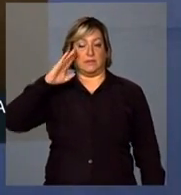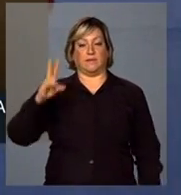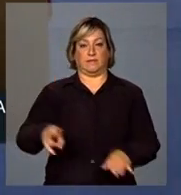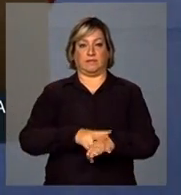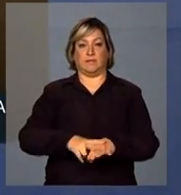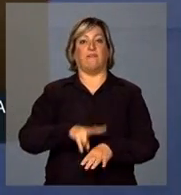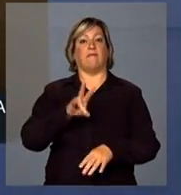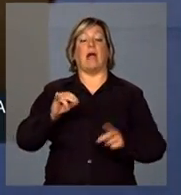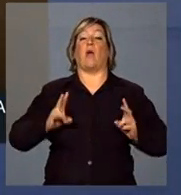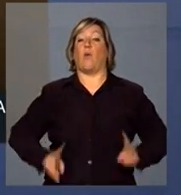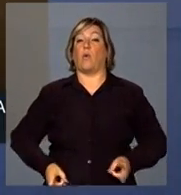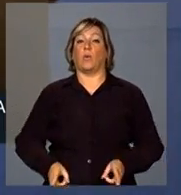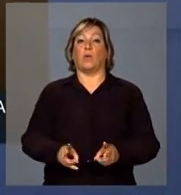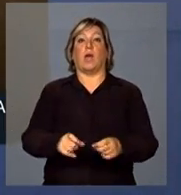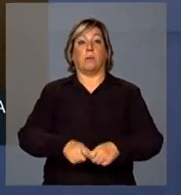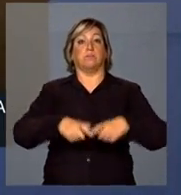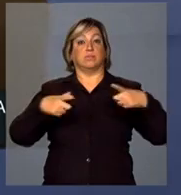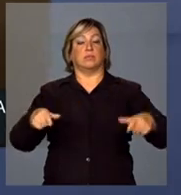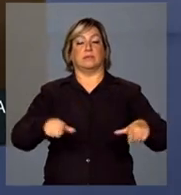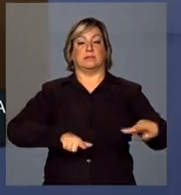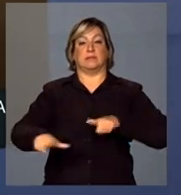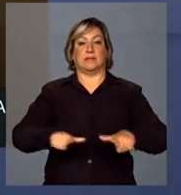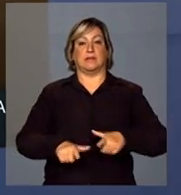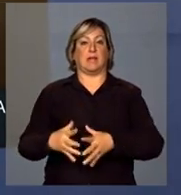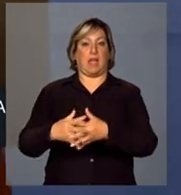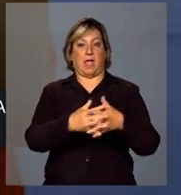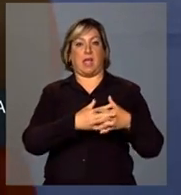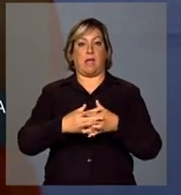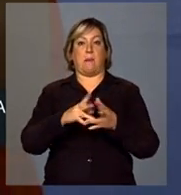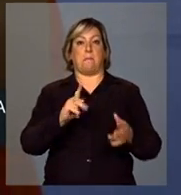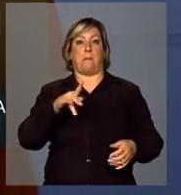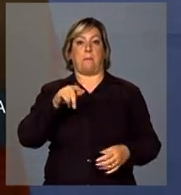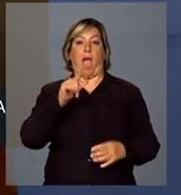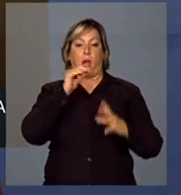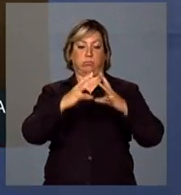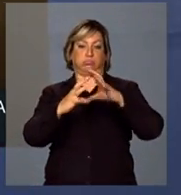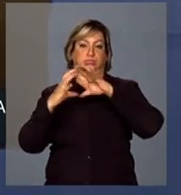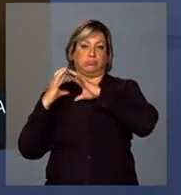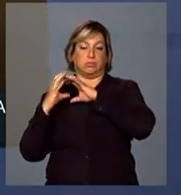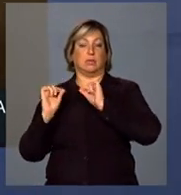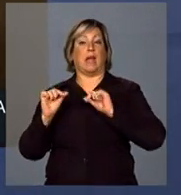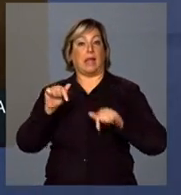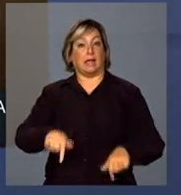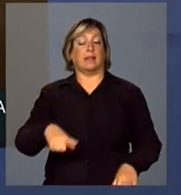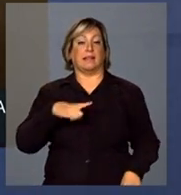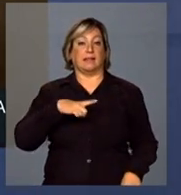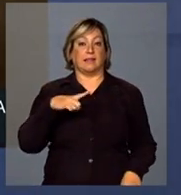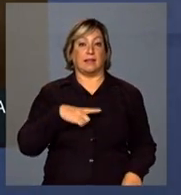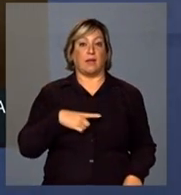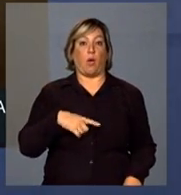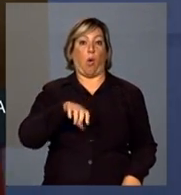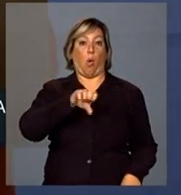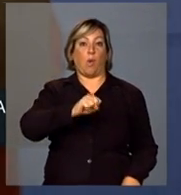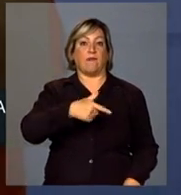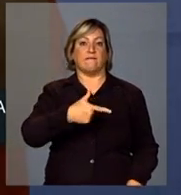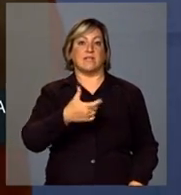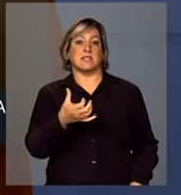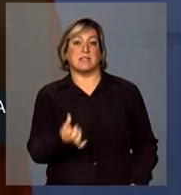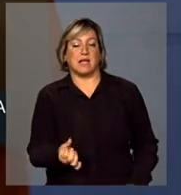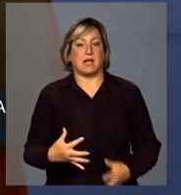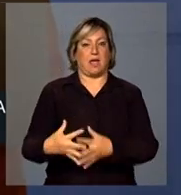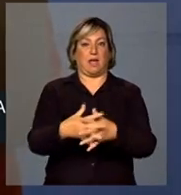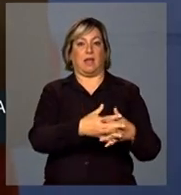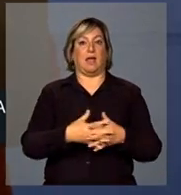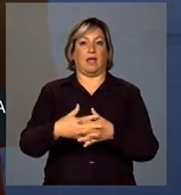e vai aumentar a Operação Carro-Pipa. Aqui nós temos 826 carros-pipa